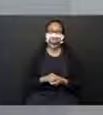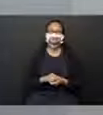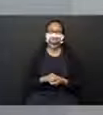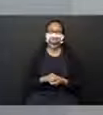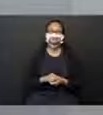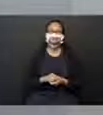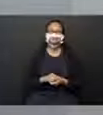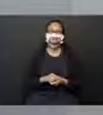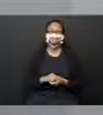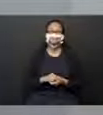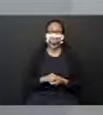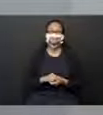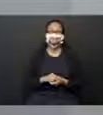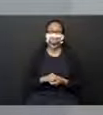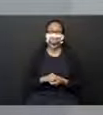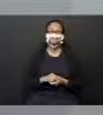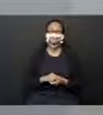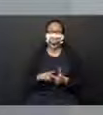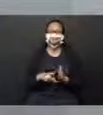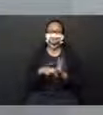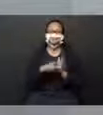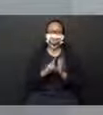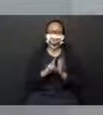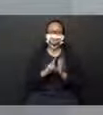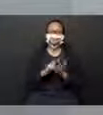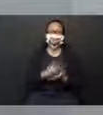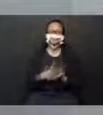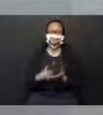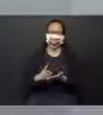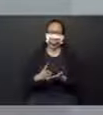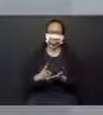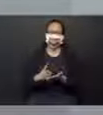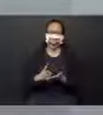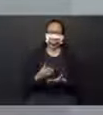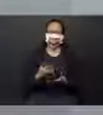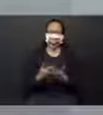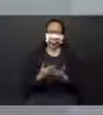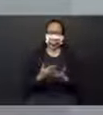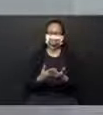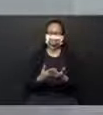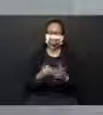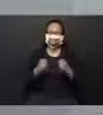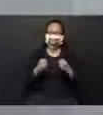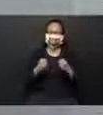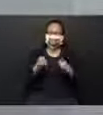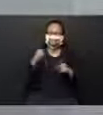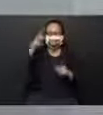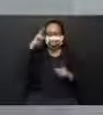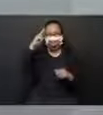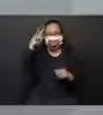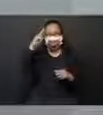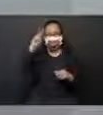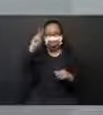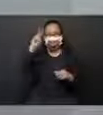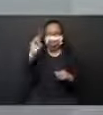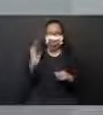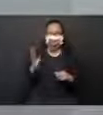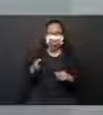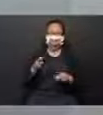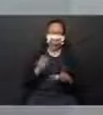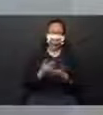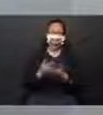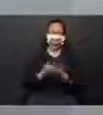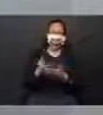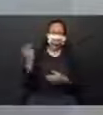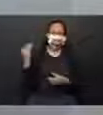Ah! Mas antes de começar a aula de hoje, nós precisamos recordar o que nós já estudamos. Lembra quando